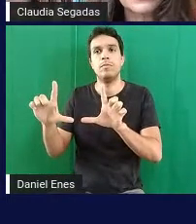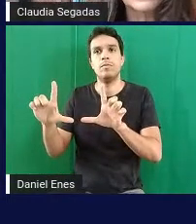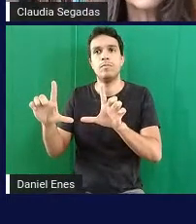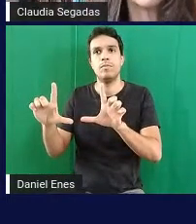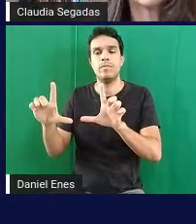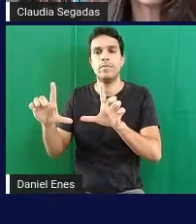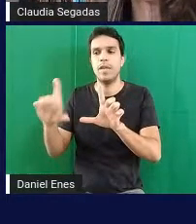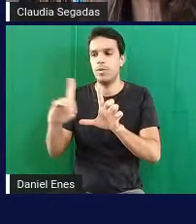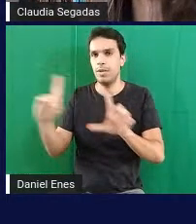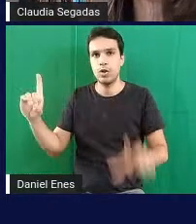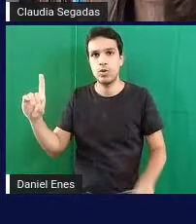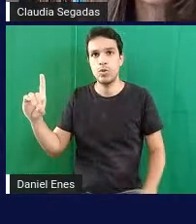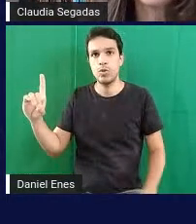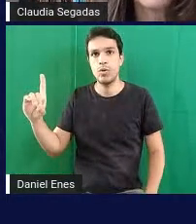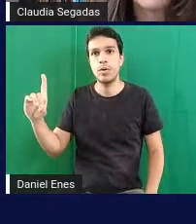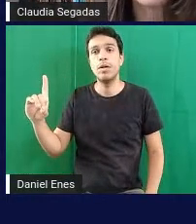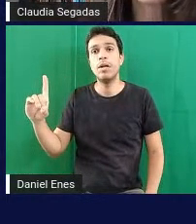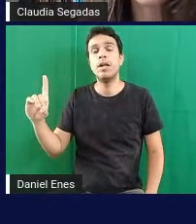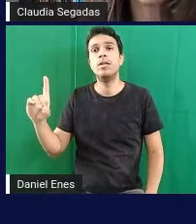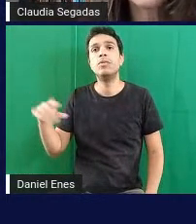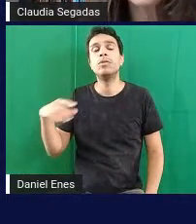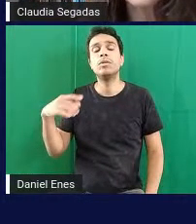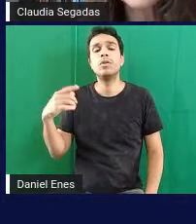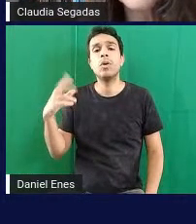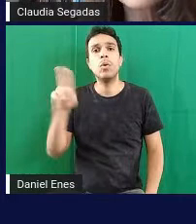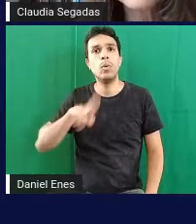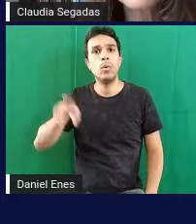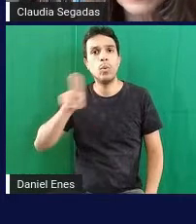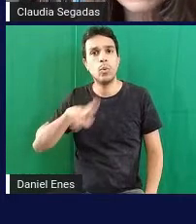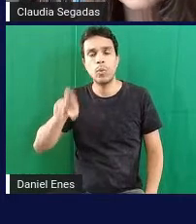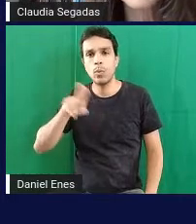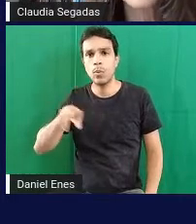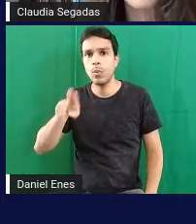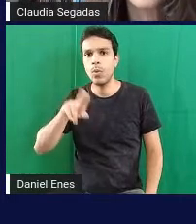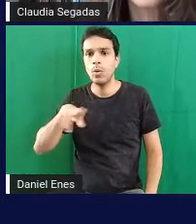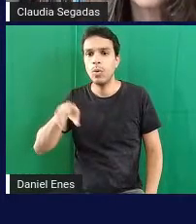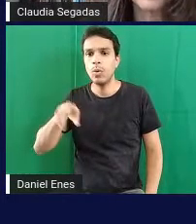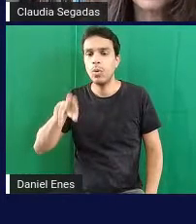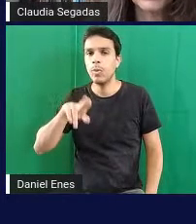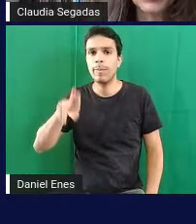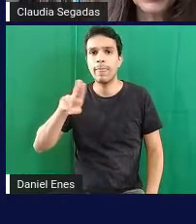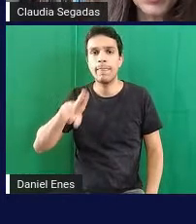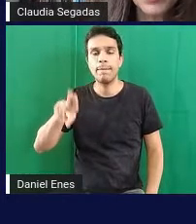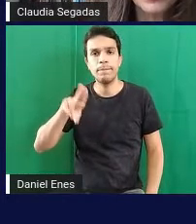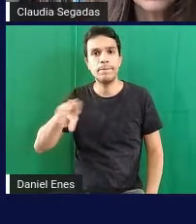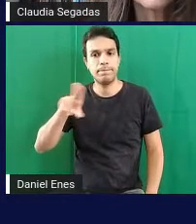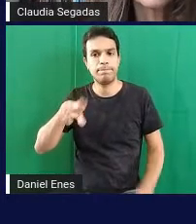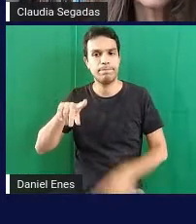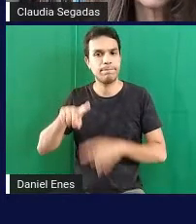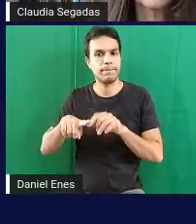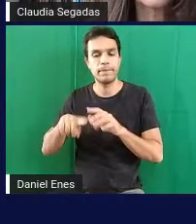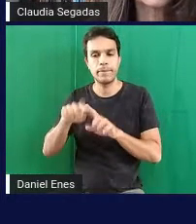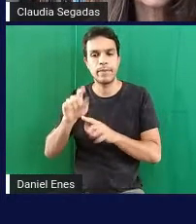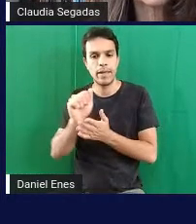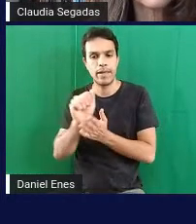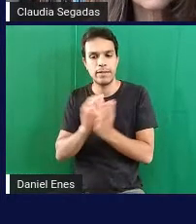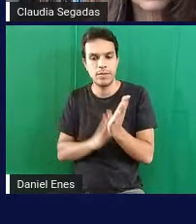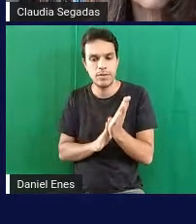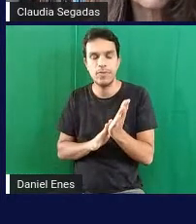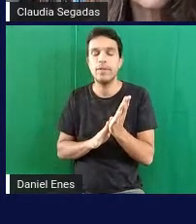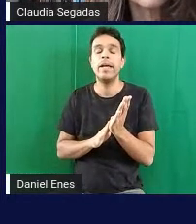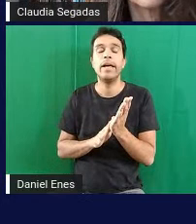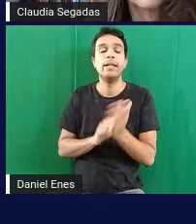direita foi quando a gente aplicou essa mesma atividade com alunos de uma